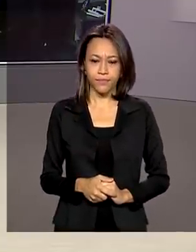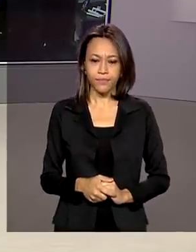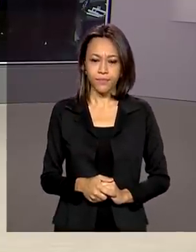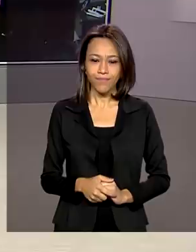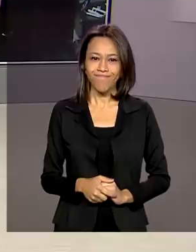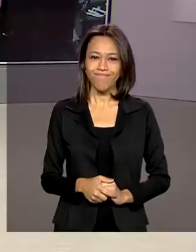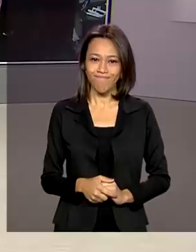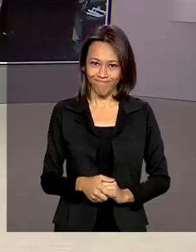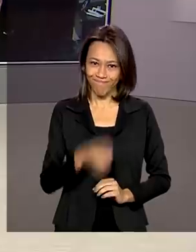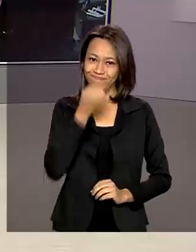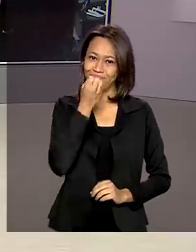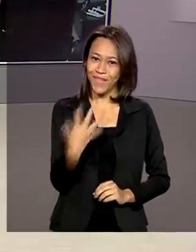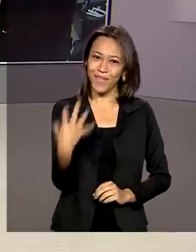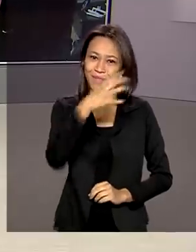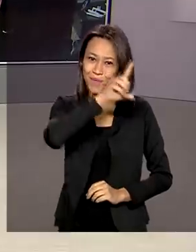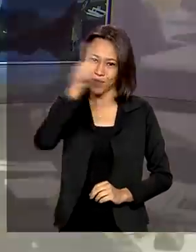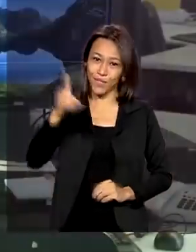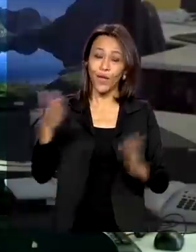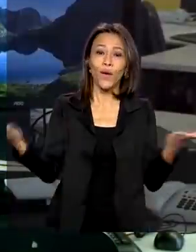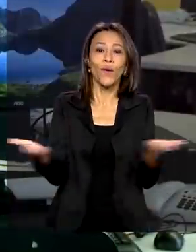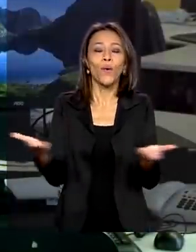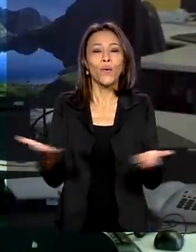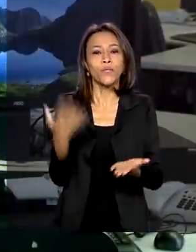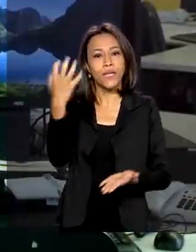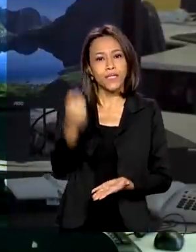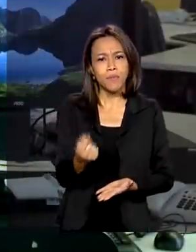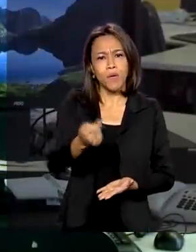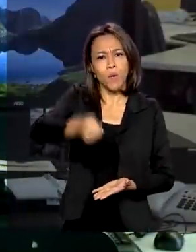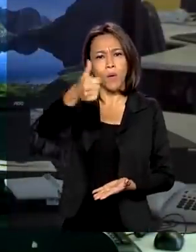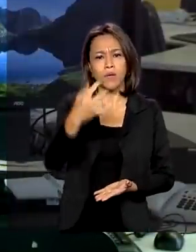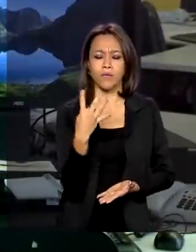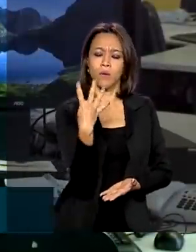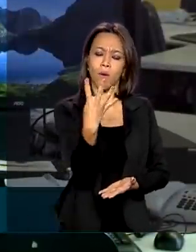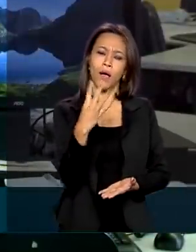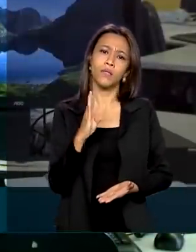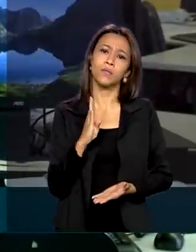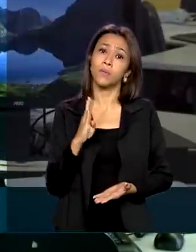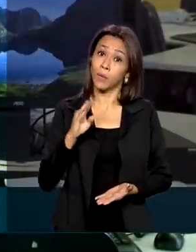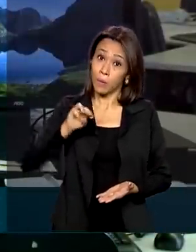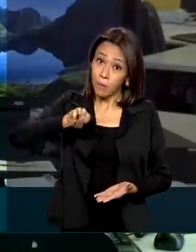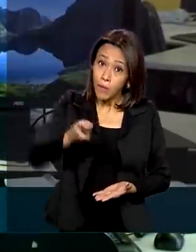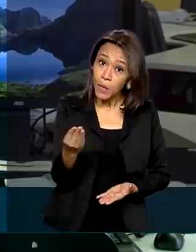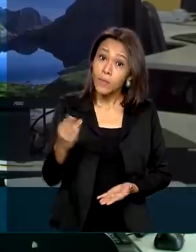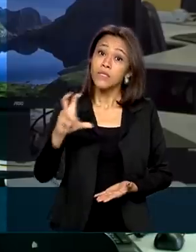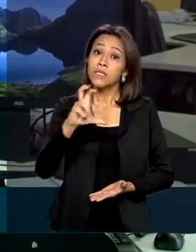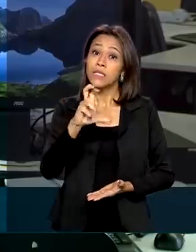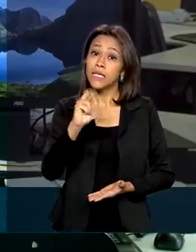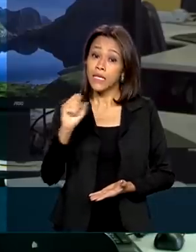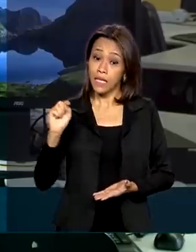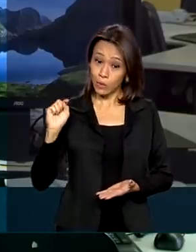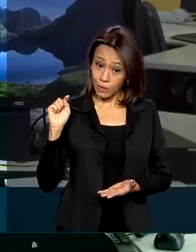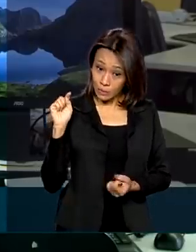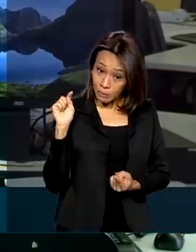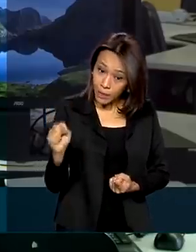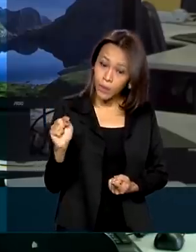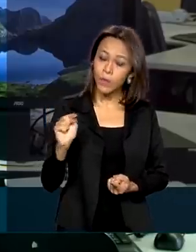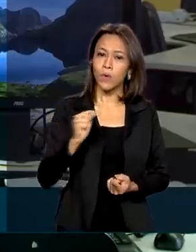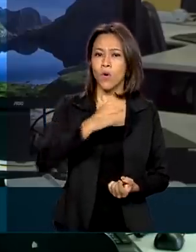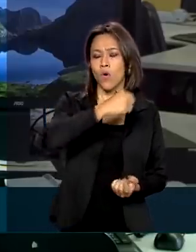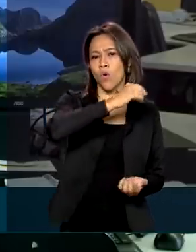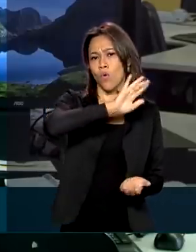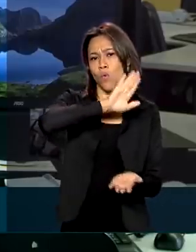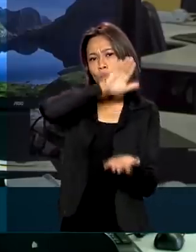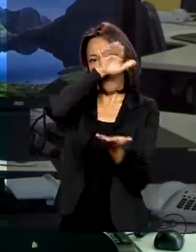Bom dia, Renata. Recebem hoje quase 4 milhões e meio de brasileiros, o quarto e penúltimo